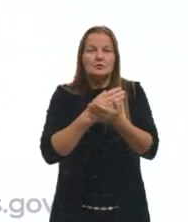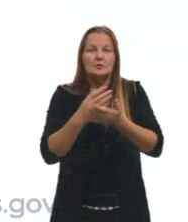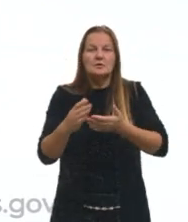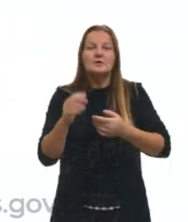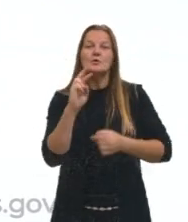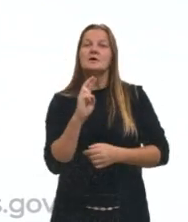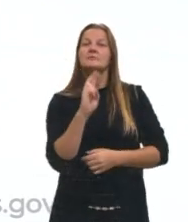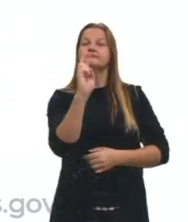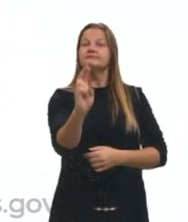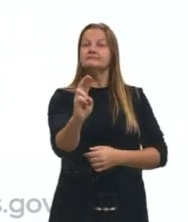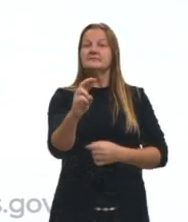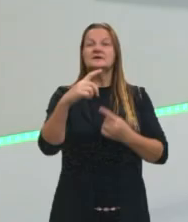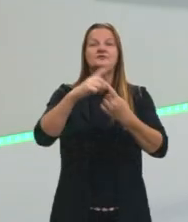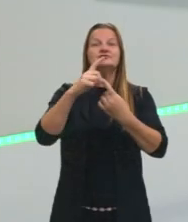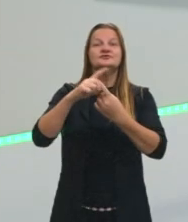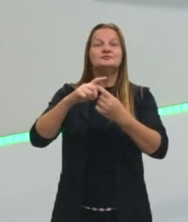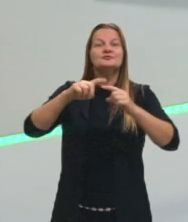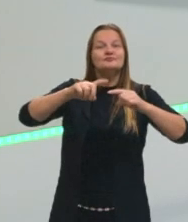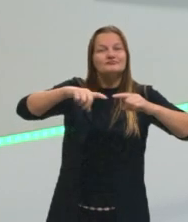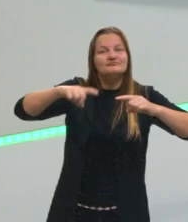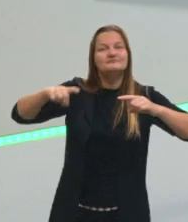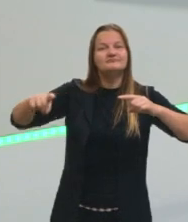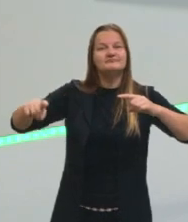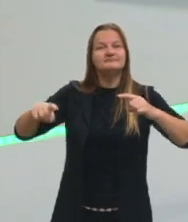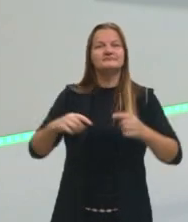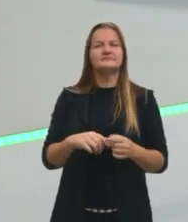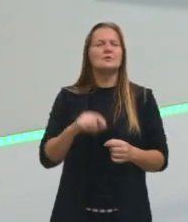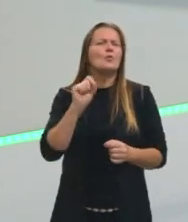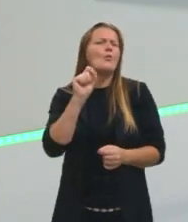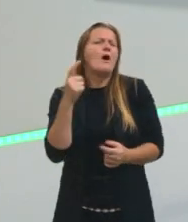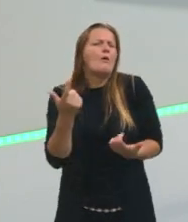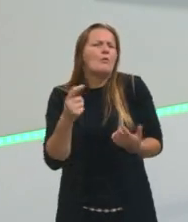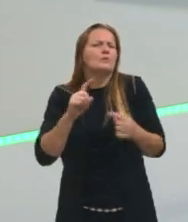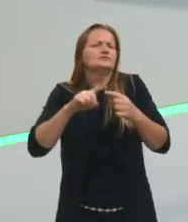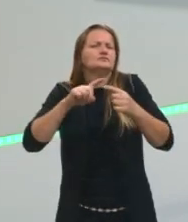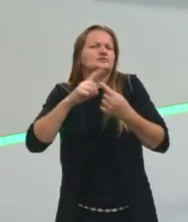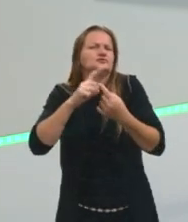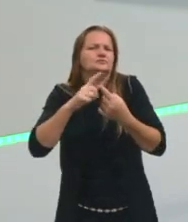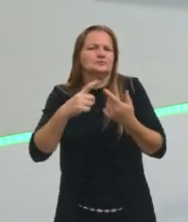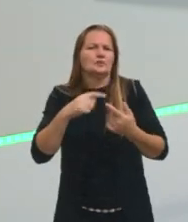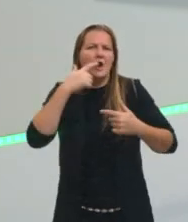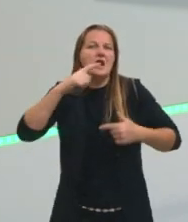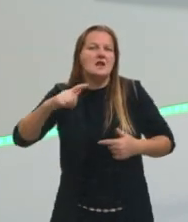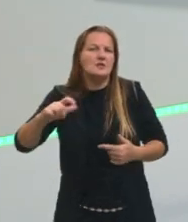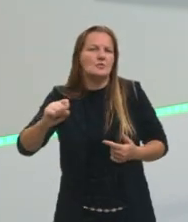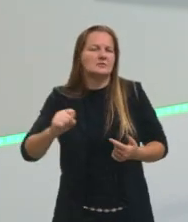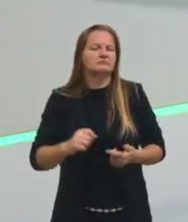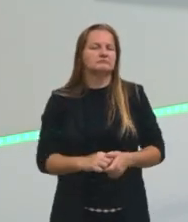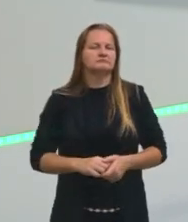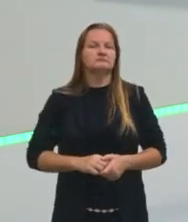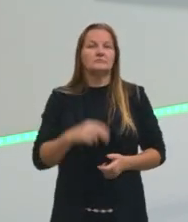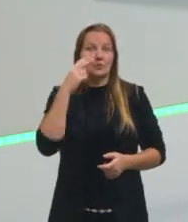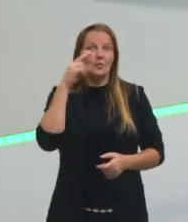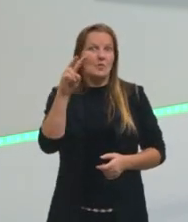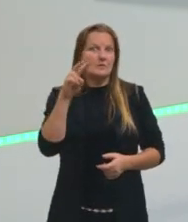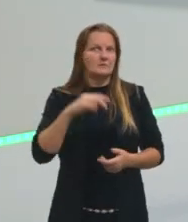representam os tipos de variedades que a gente tem. Que tipo de variedades a gente tem na língua? Vamos dar uma olhadinha.